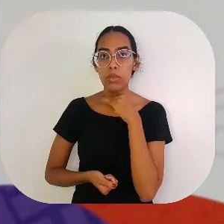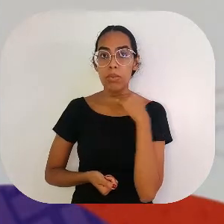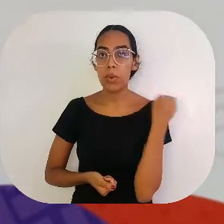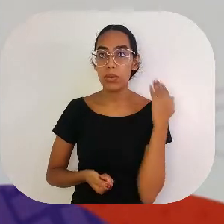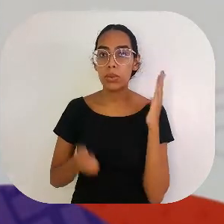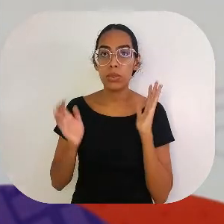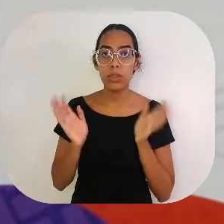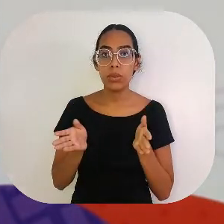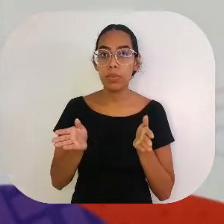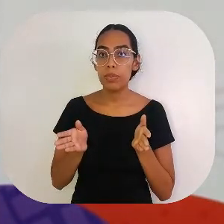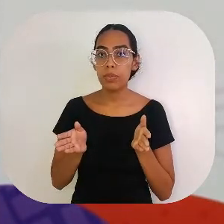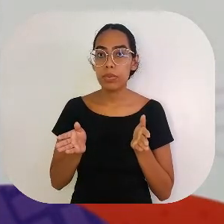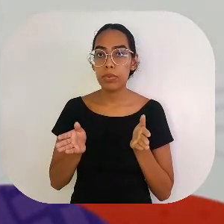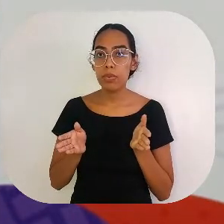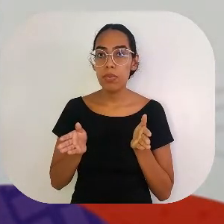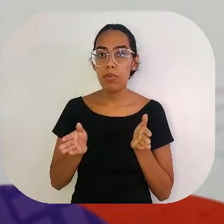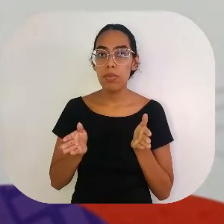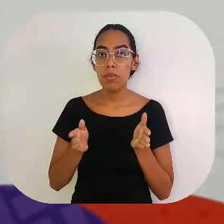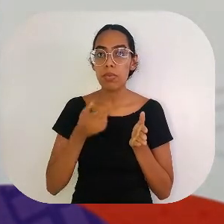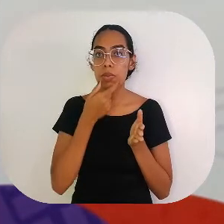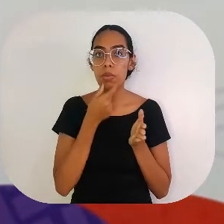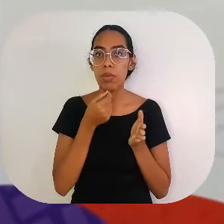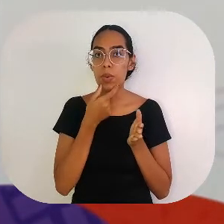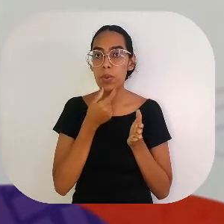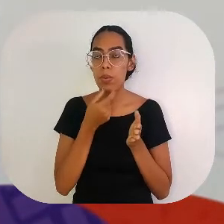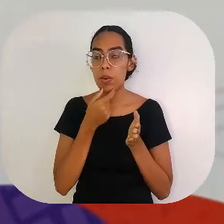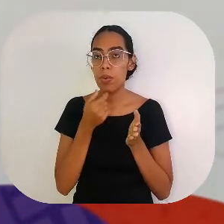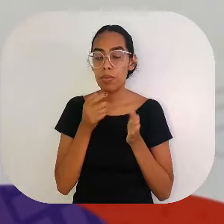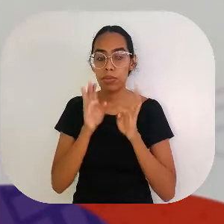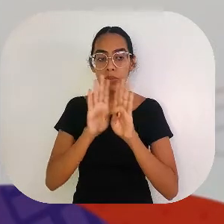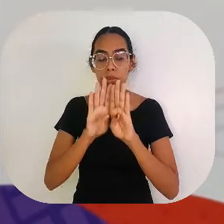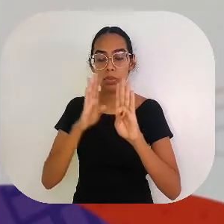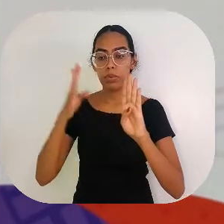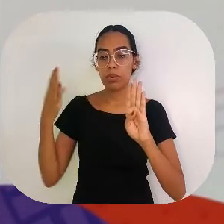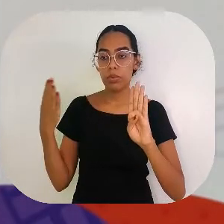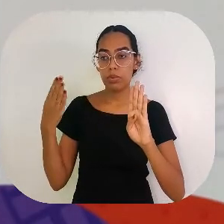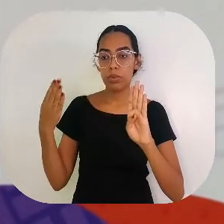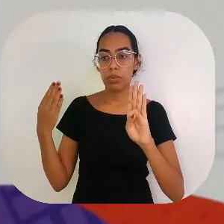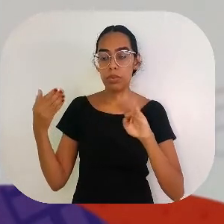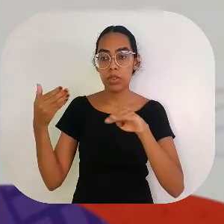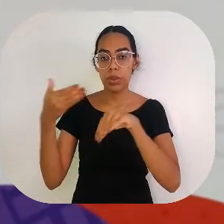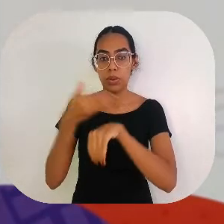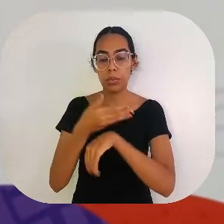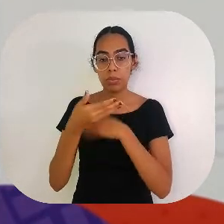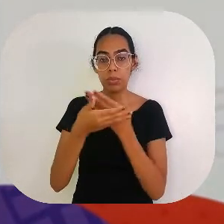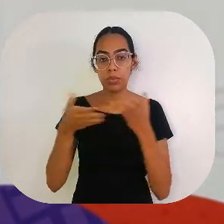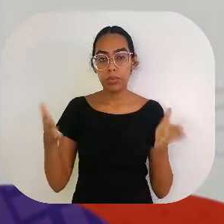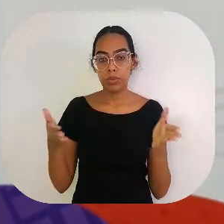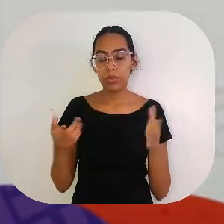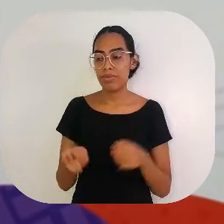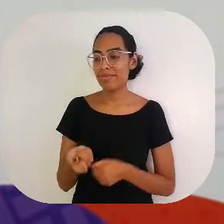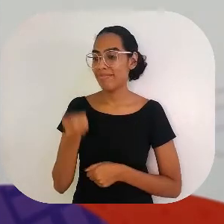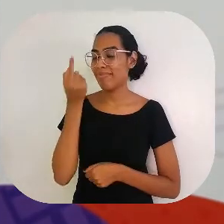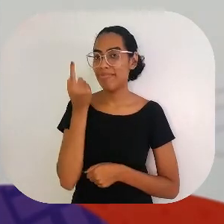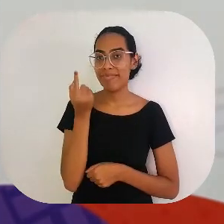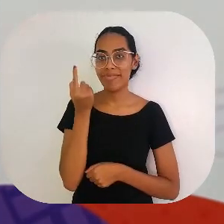teso, mortinho da Silva. O homem abriu a porta. Quando entrou na sala,